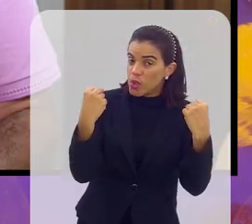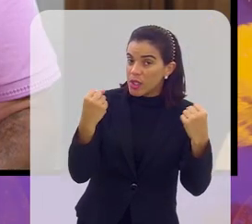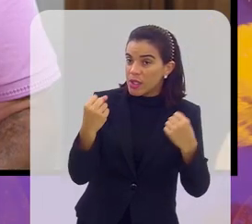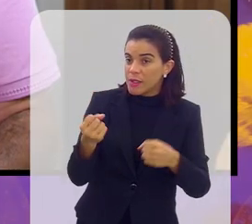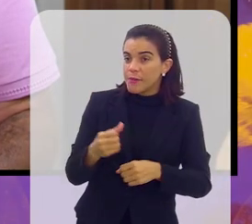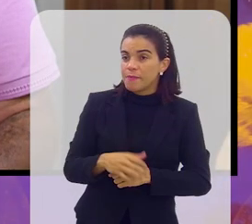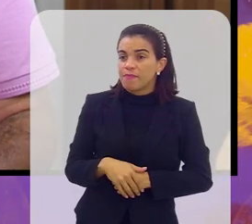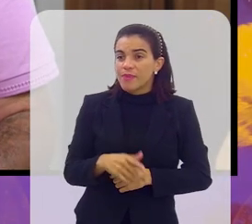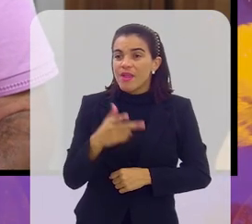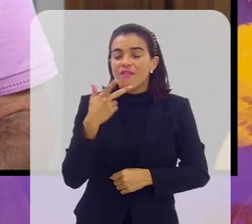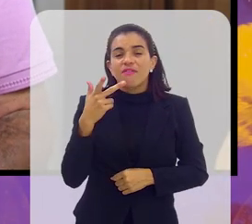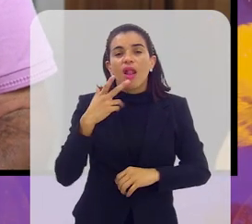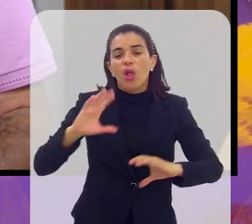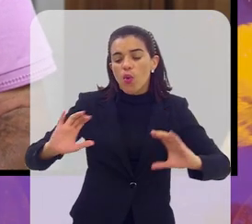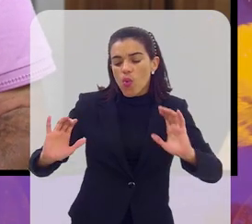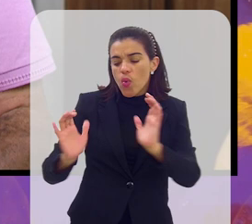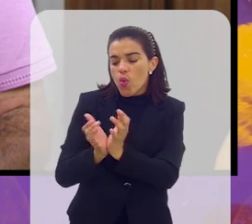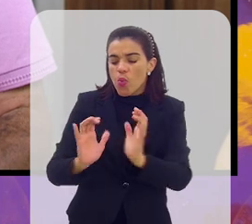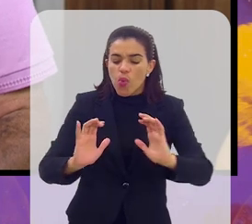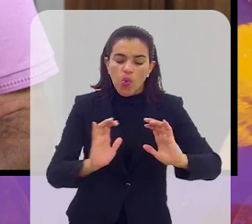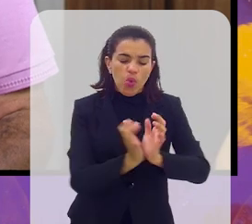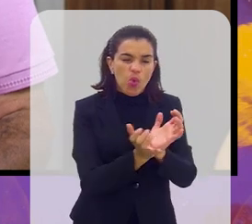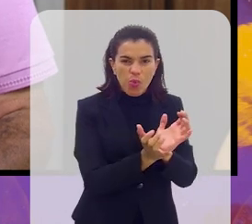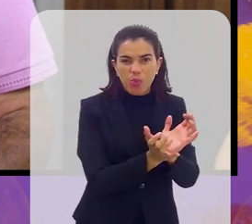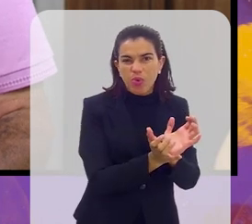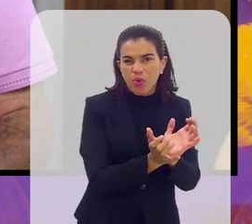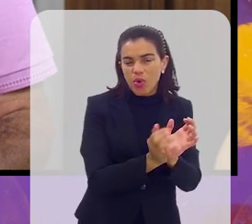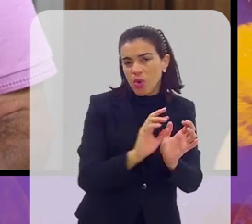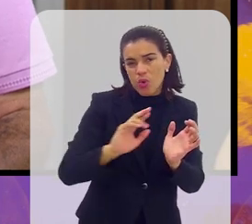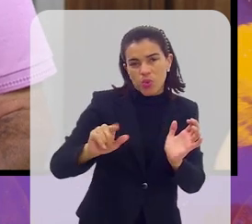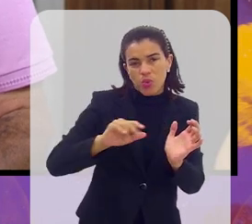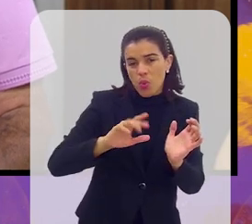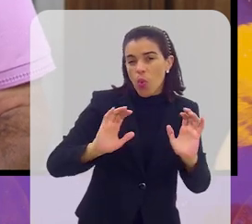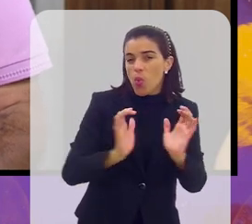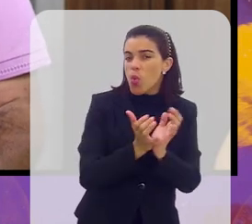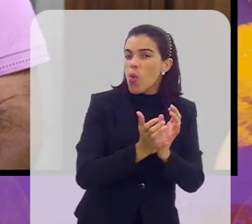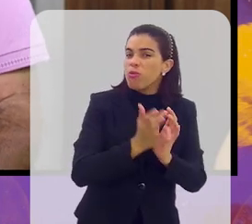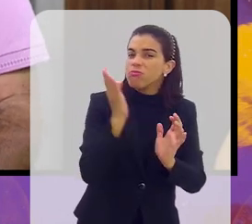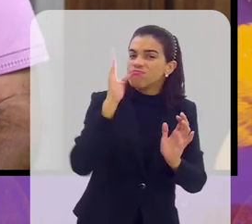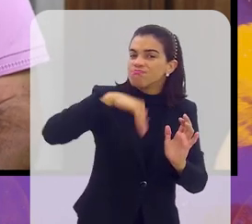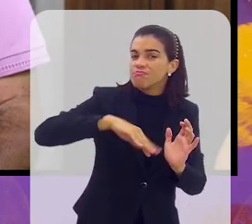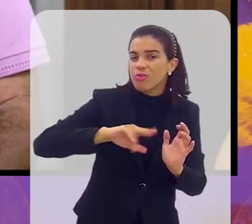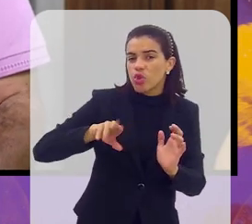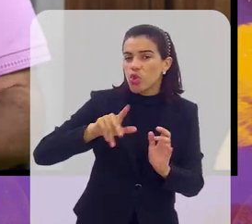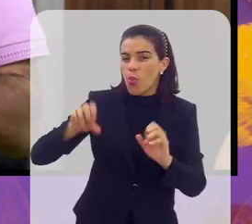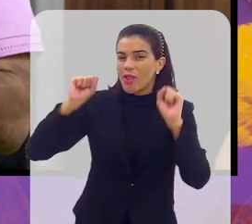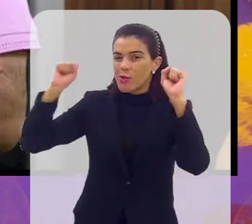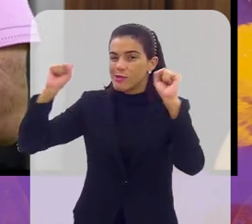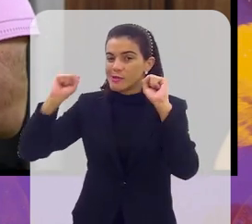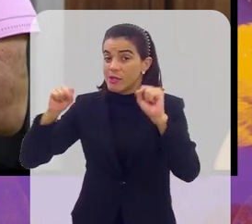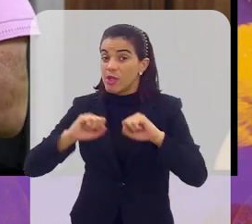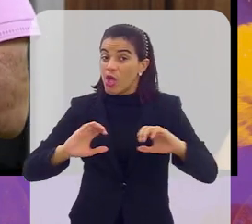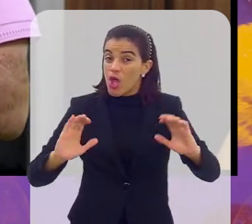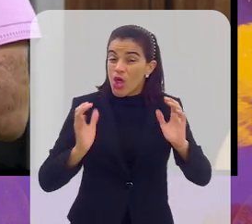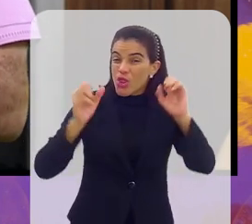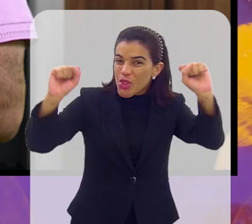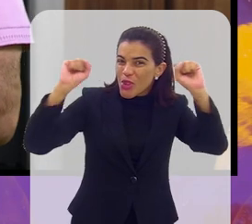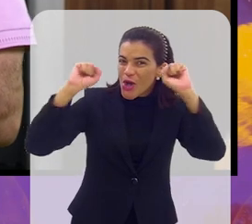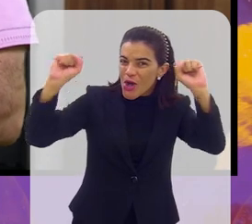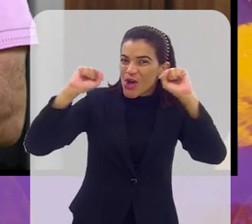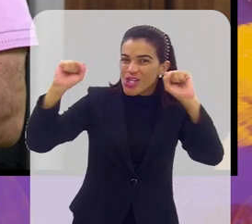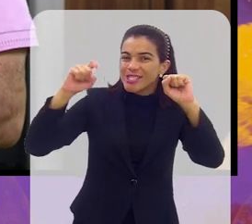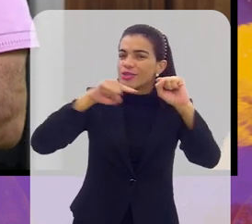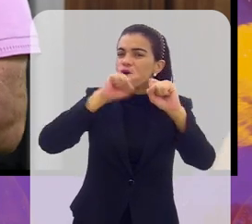para esses caras que eu chamo de facções organizadas e não de torcidas organizadas, porque o nome já diz,